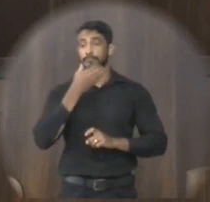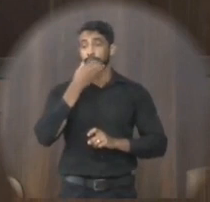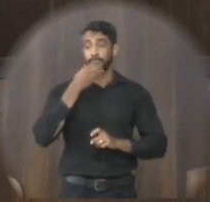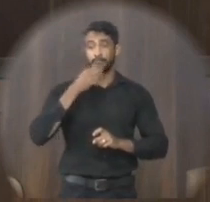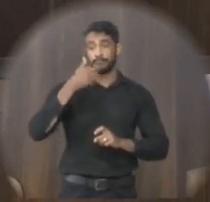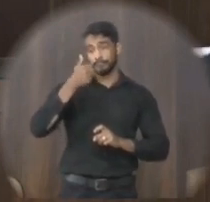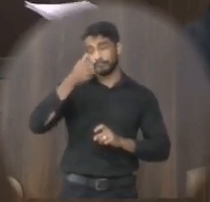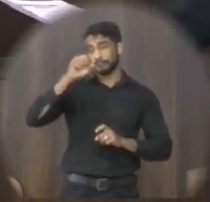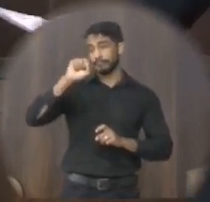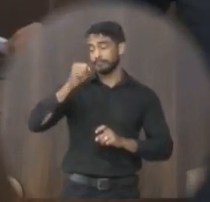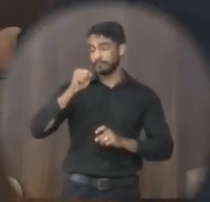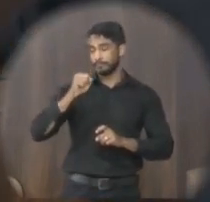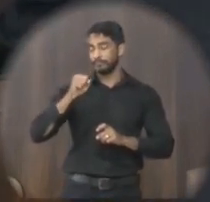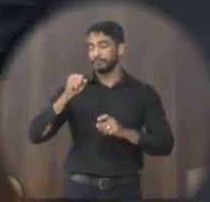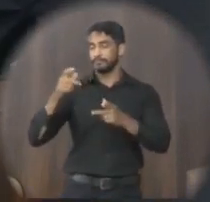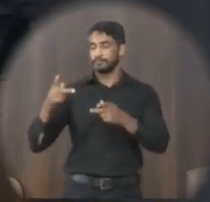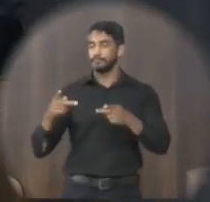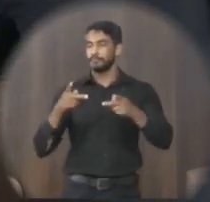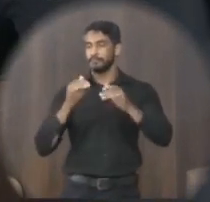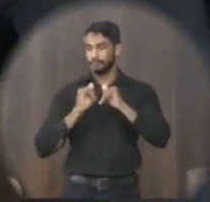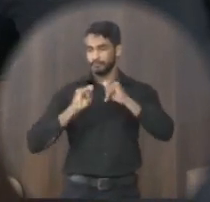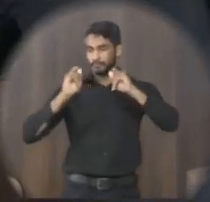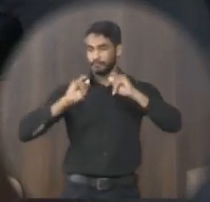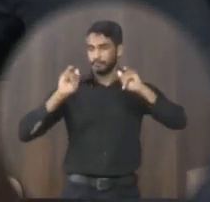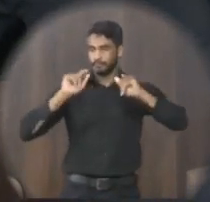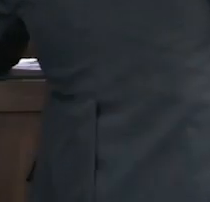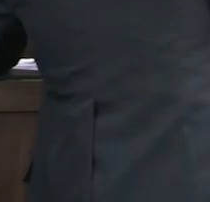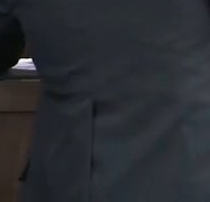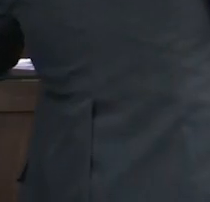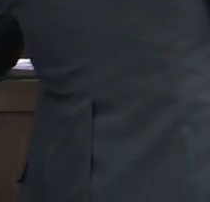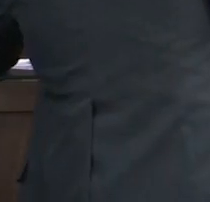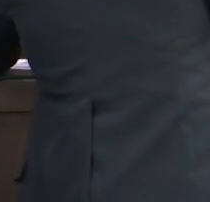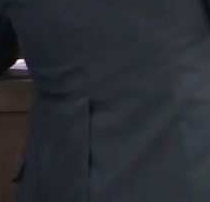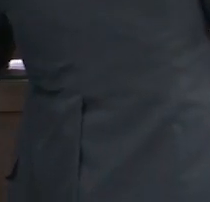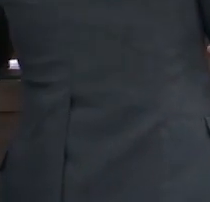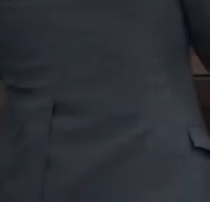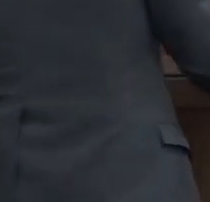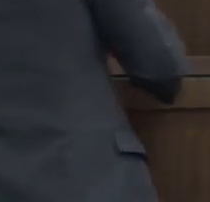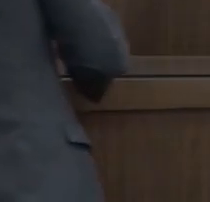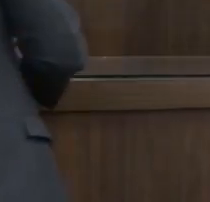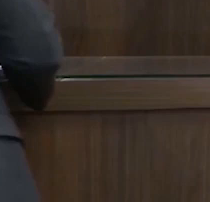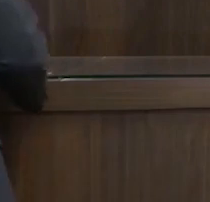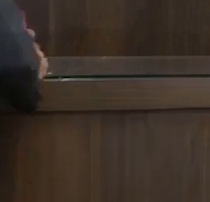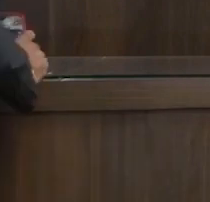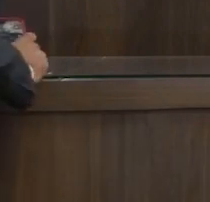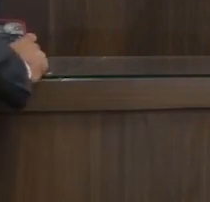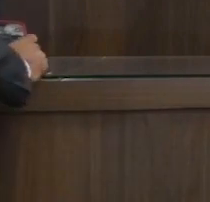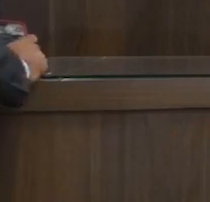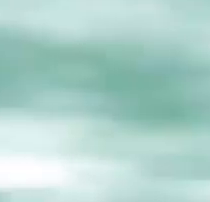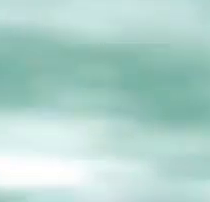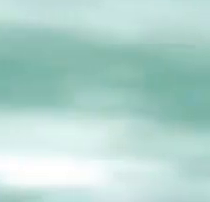-feira às 18 horas com a ordem do dia que será anunciada posteriormente tenham todos uma excelente noite